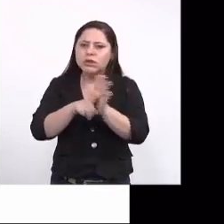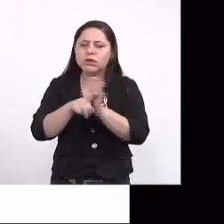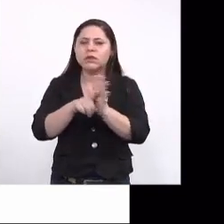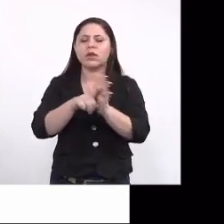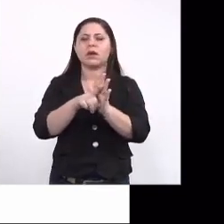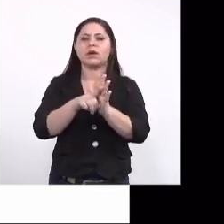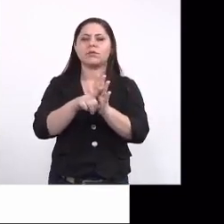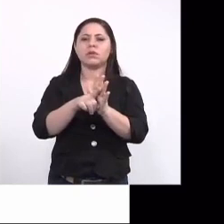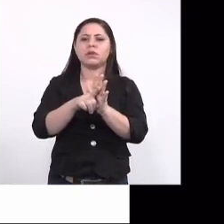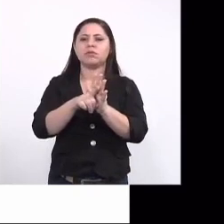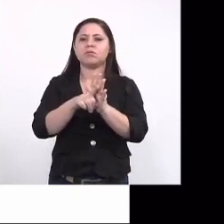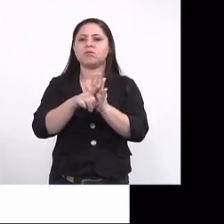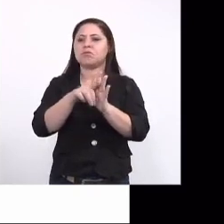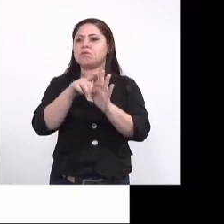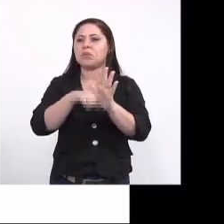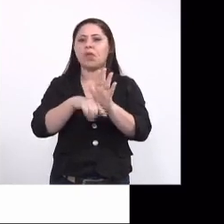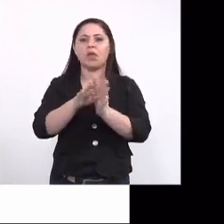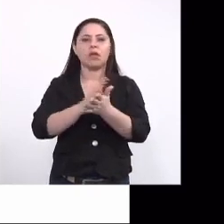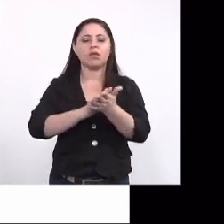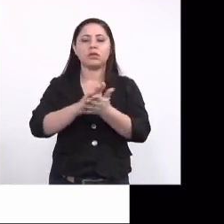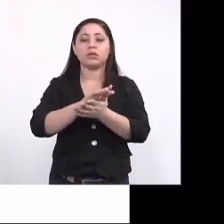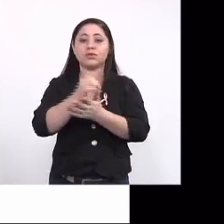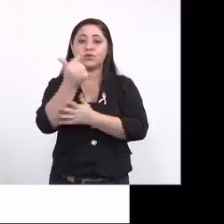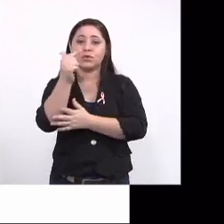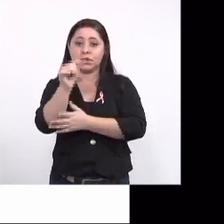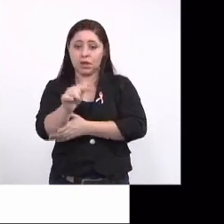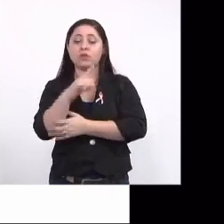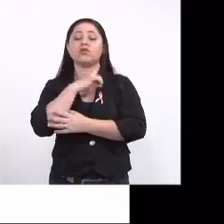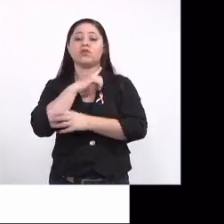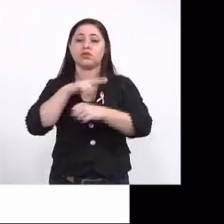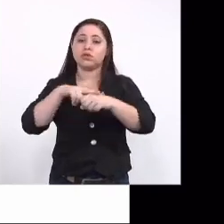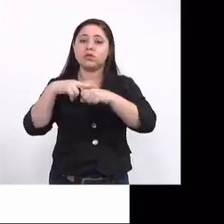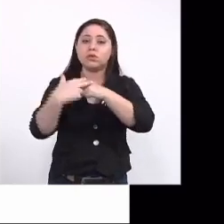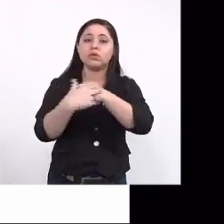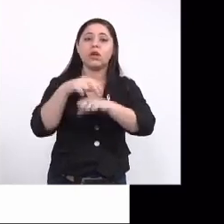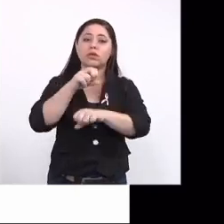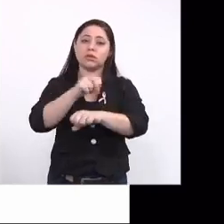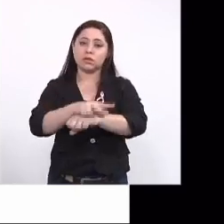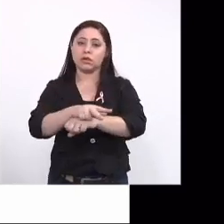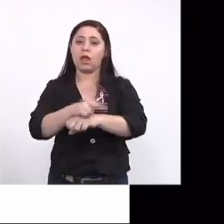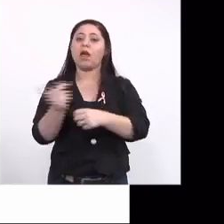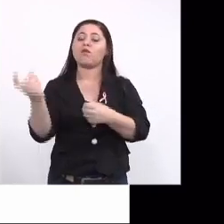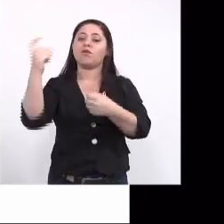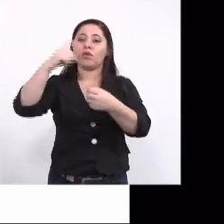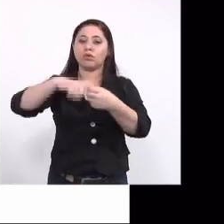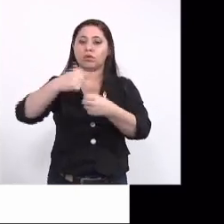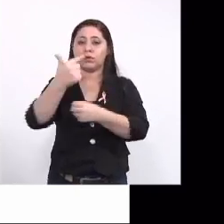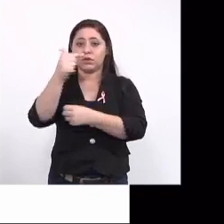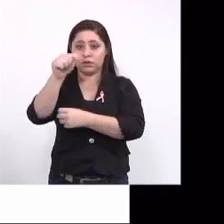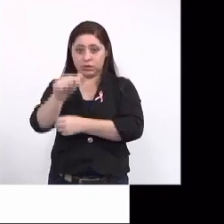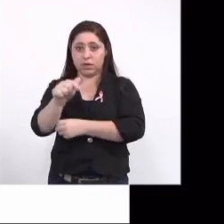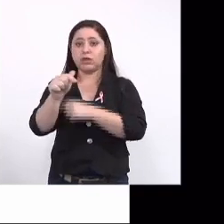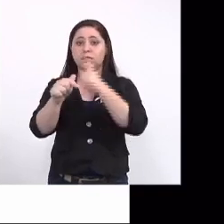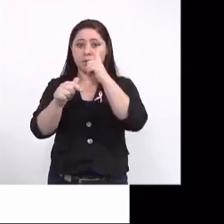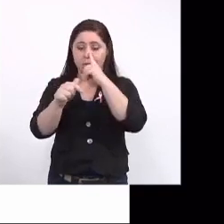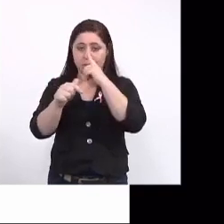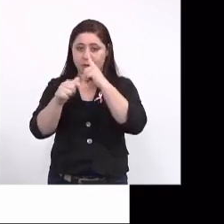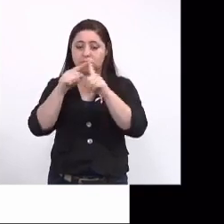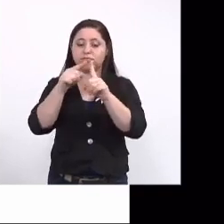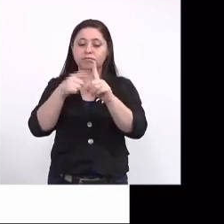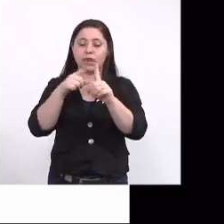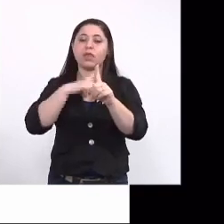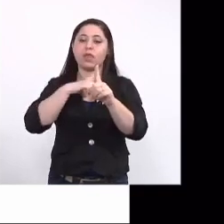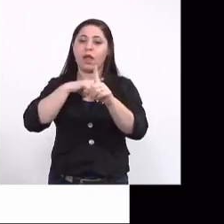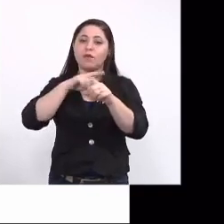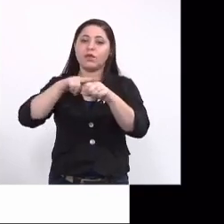foram negativos para zika. E aí, 17 tinham zika. E a gente, então, voltou para essas 17 mães que